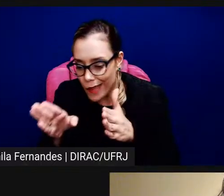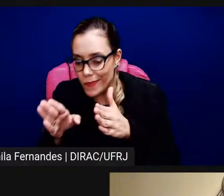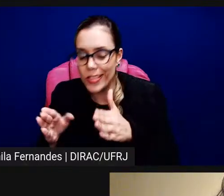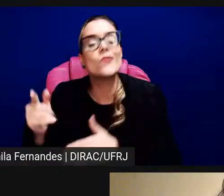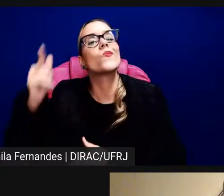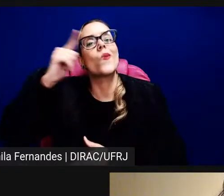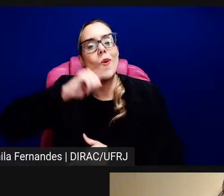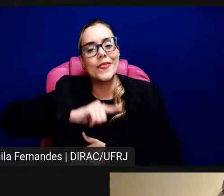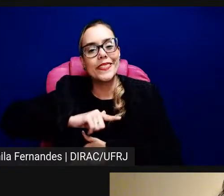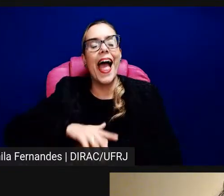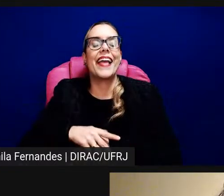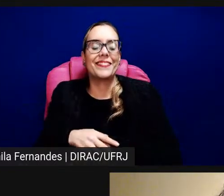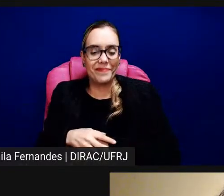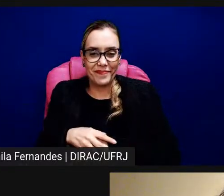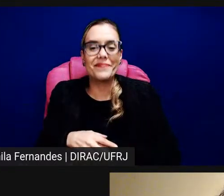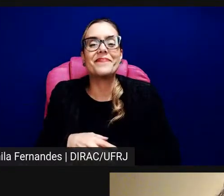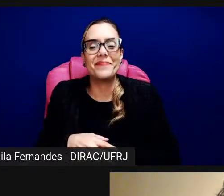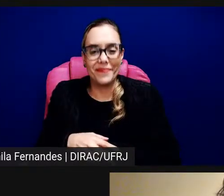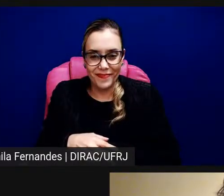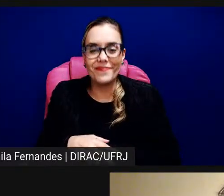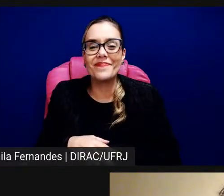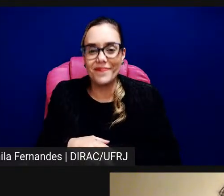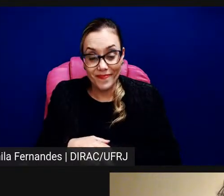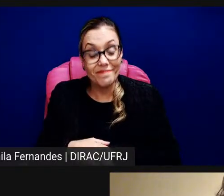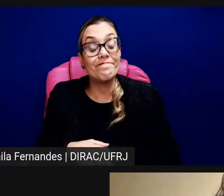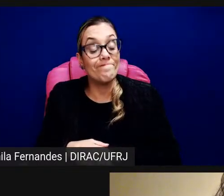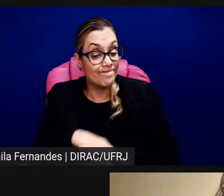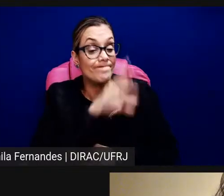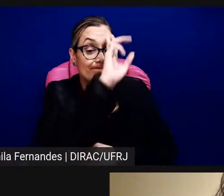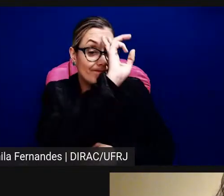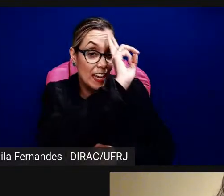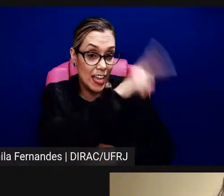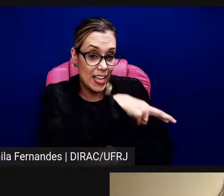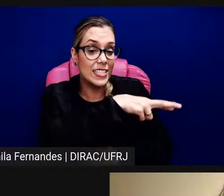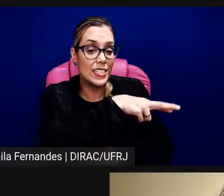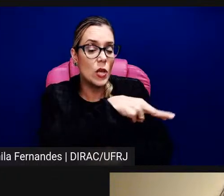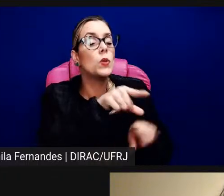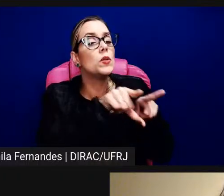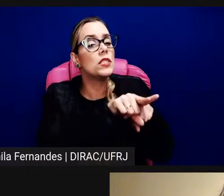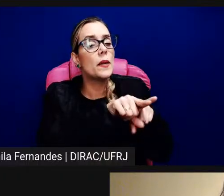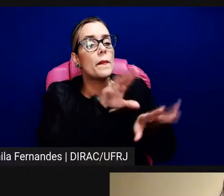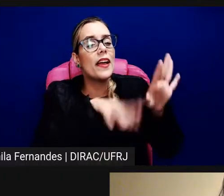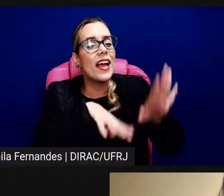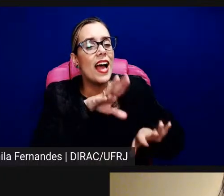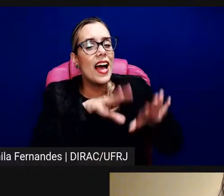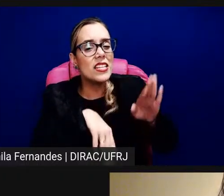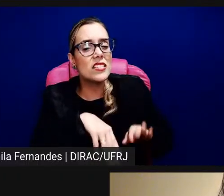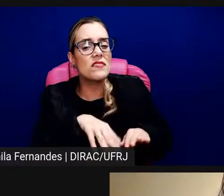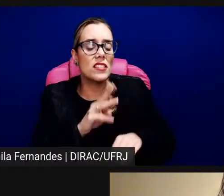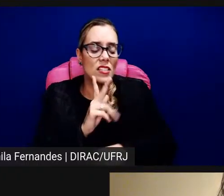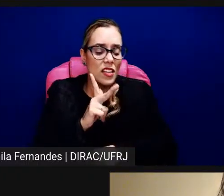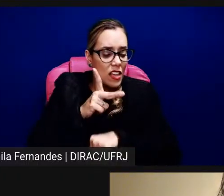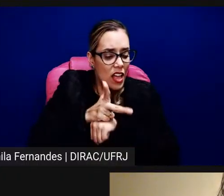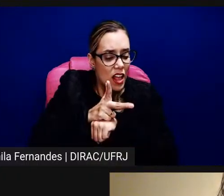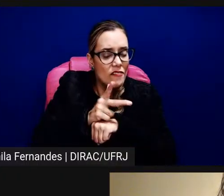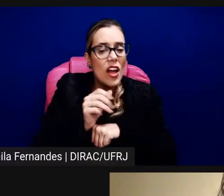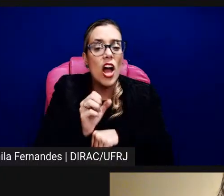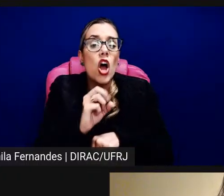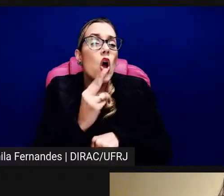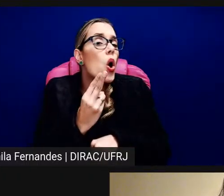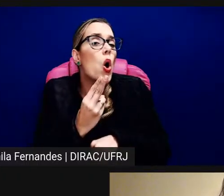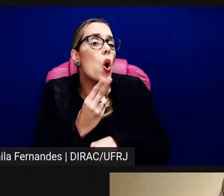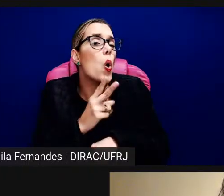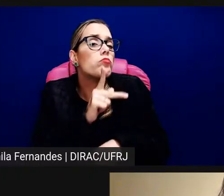Uhum, e isso acaba caindo nessa questão de gravar ou não gravar a, esse encontro,